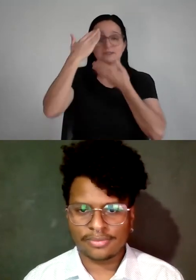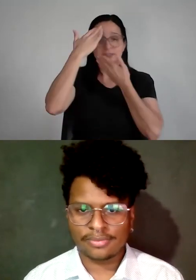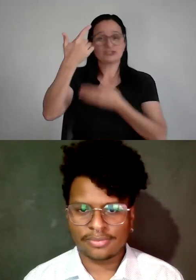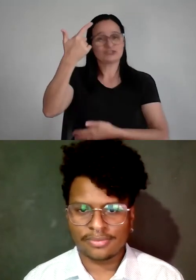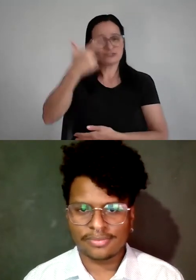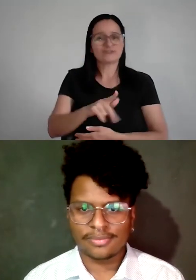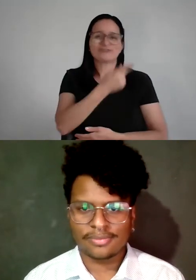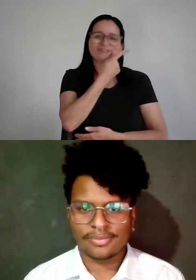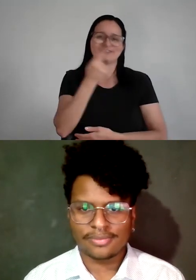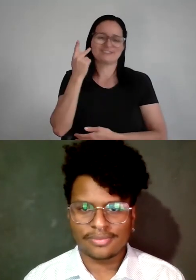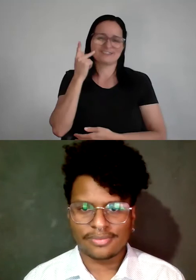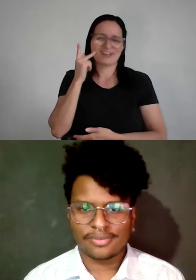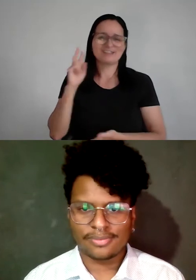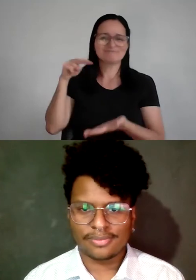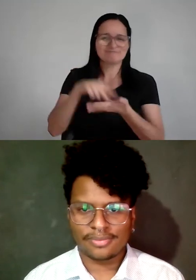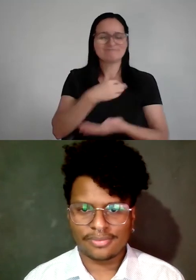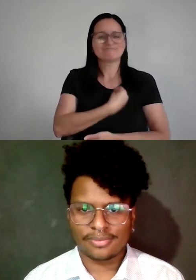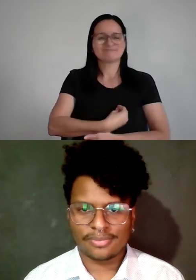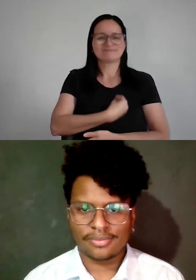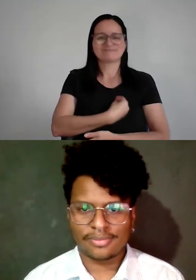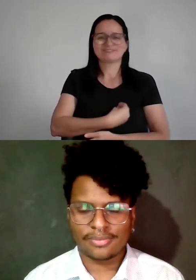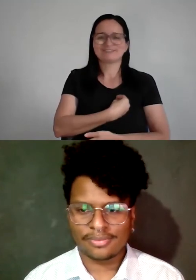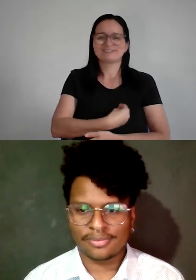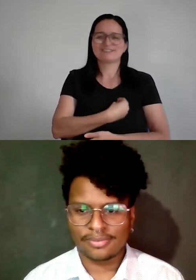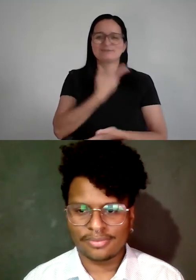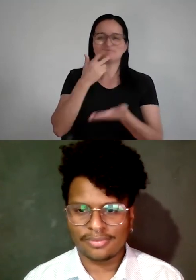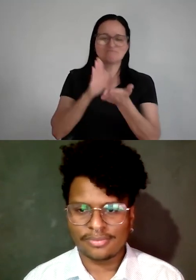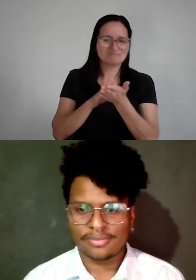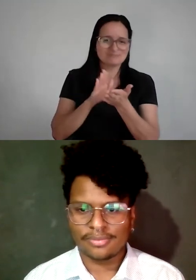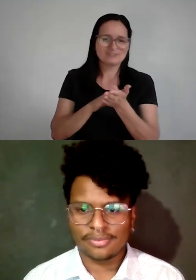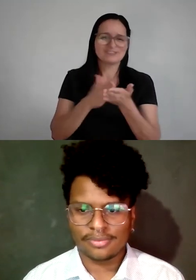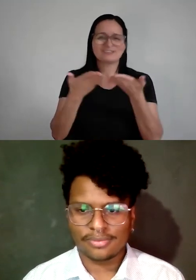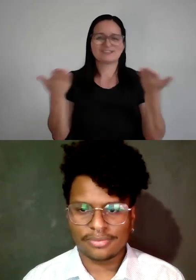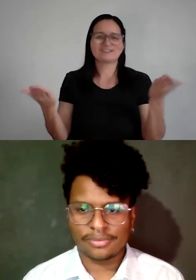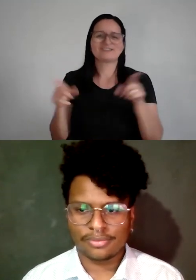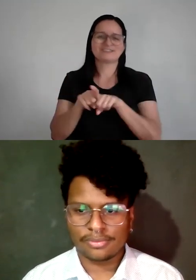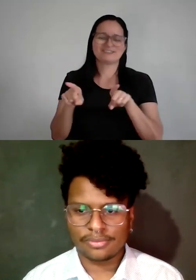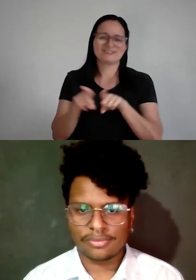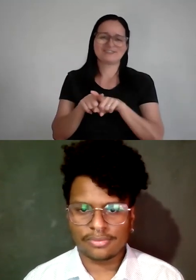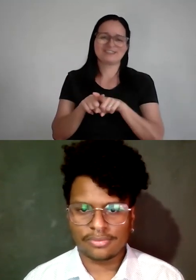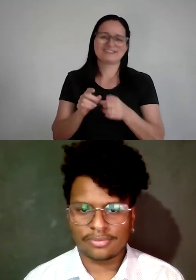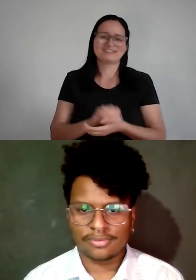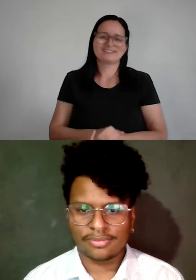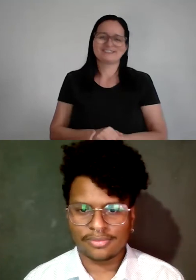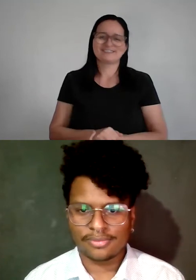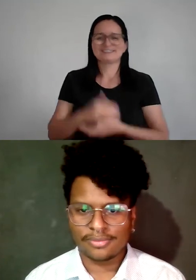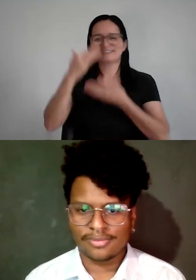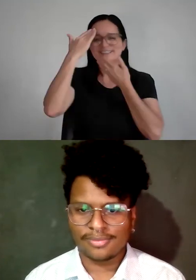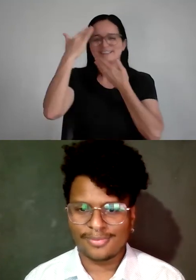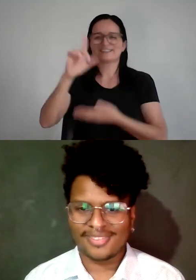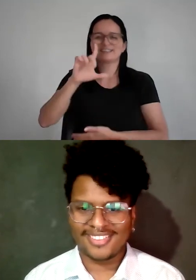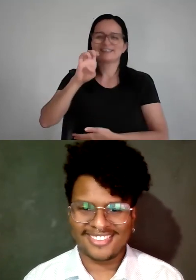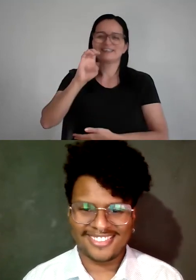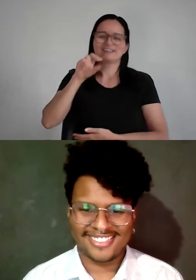Kelly pela presença aqui, todo mundo aqui elogiando, parabenizando, e o nosso querido Leonardo,